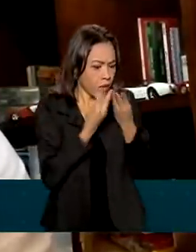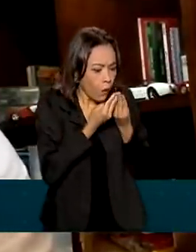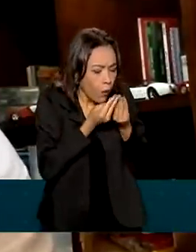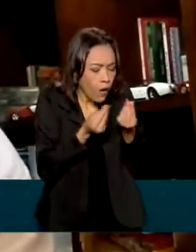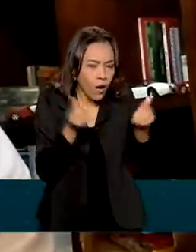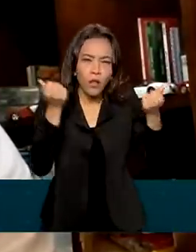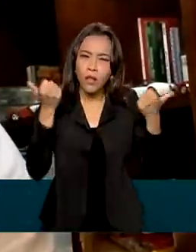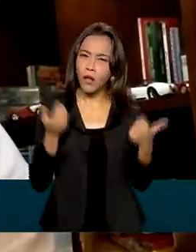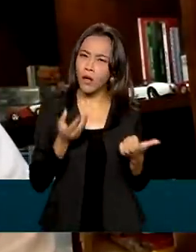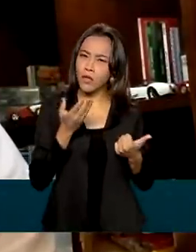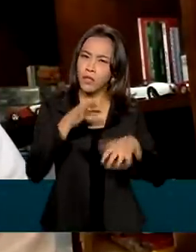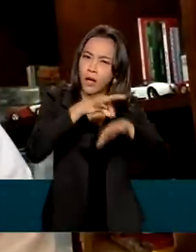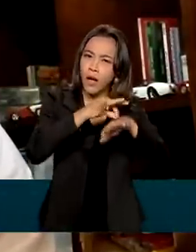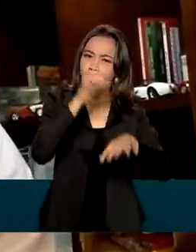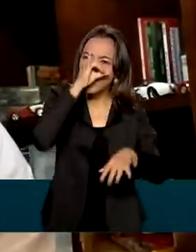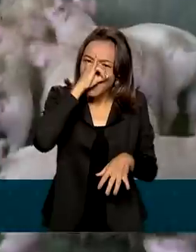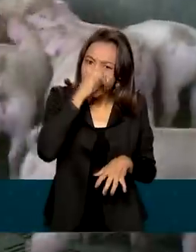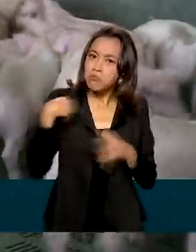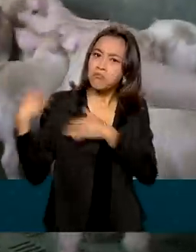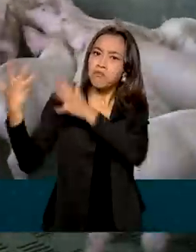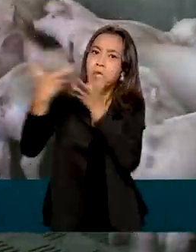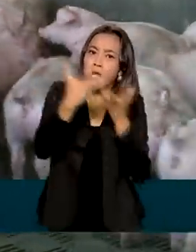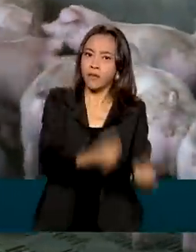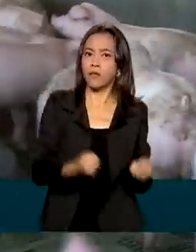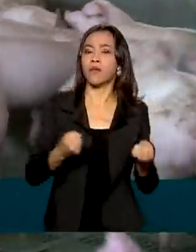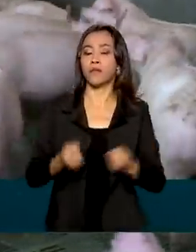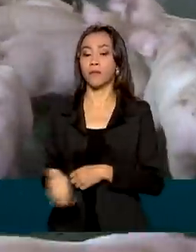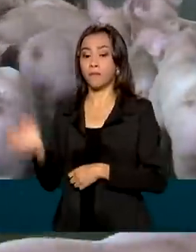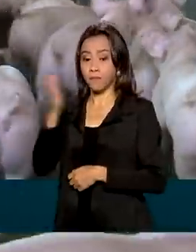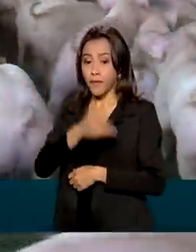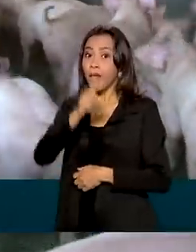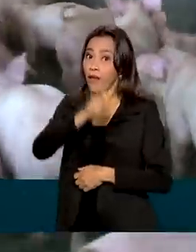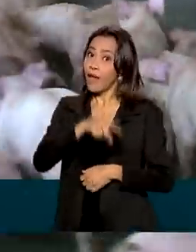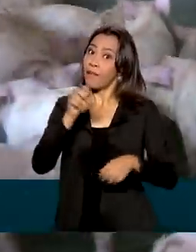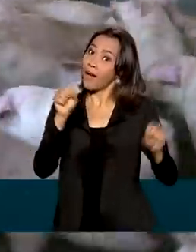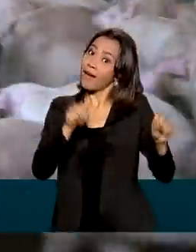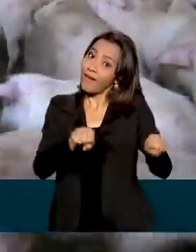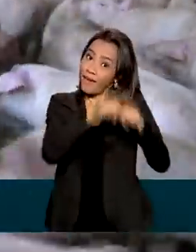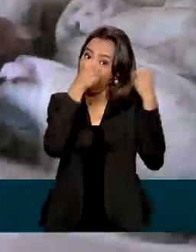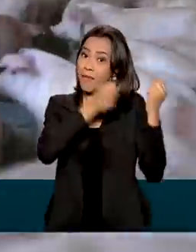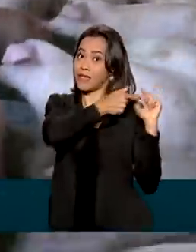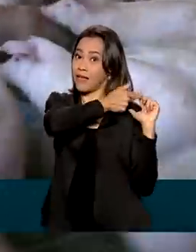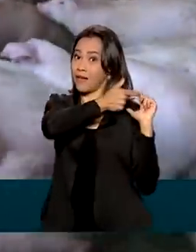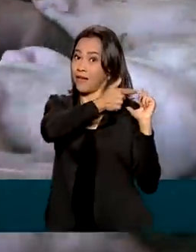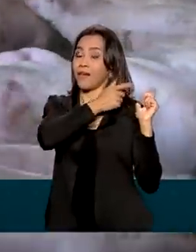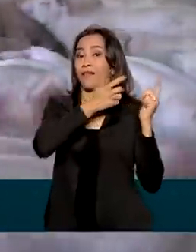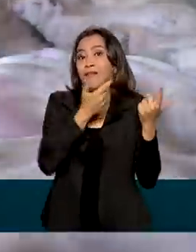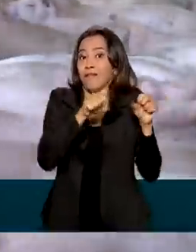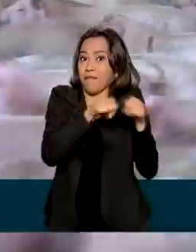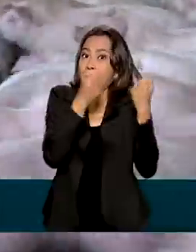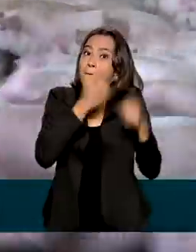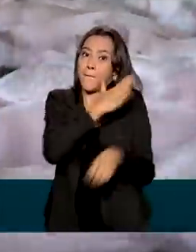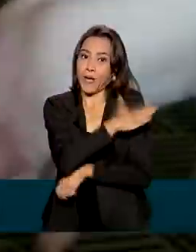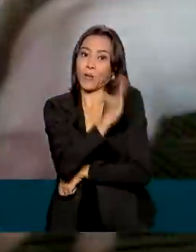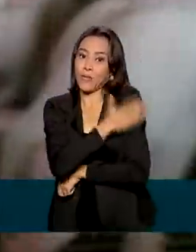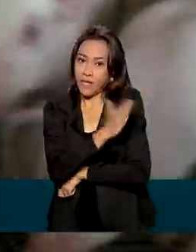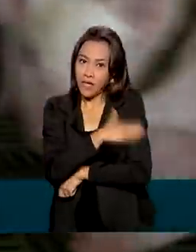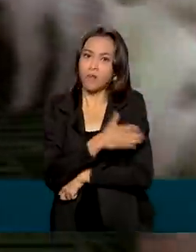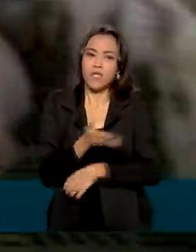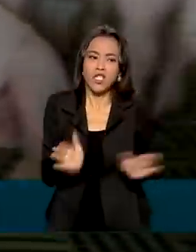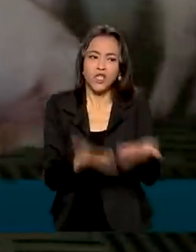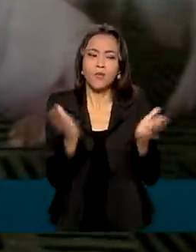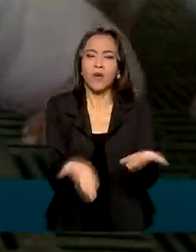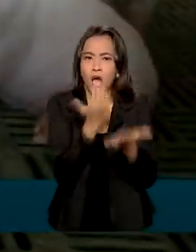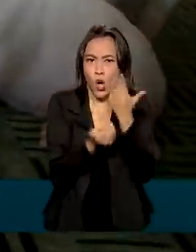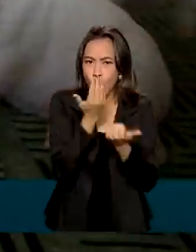recepcionam isso muito bem. E é para quebrar preconceitos e estimular o consumo de carne suína no país que